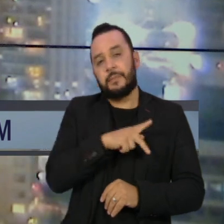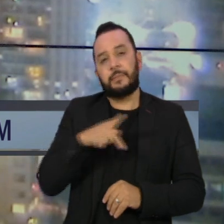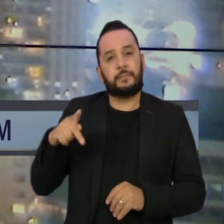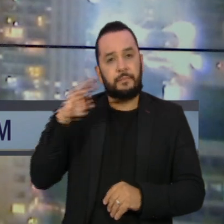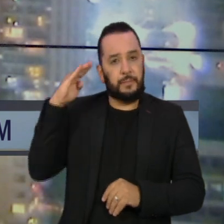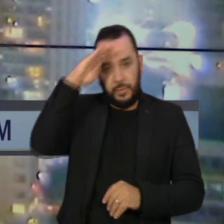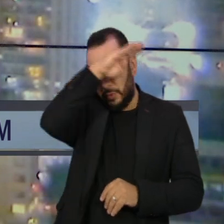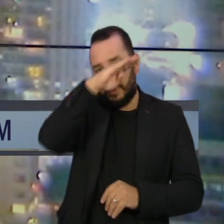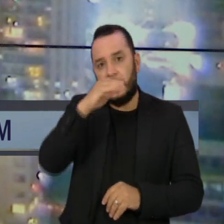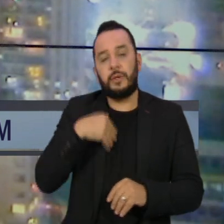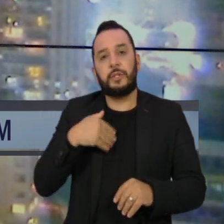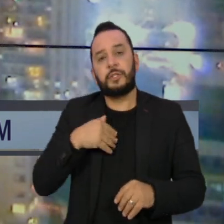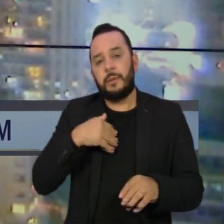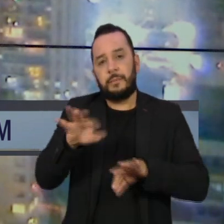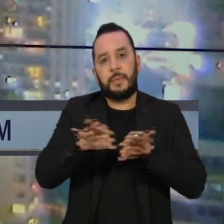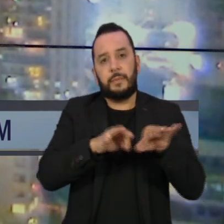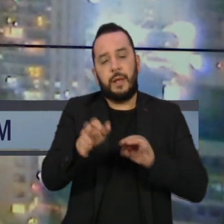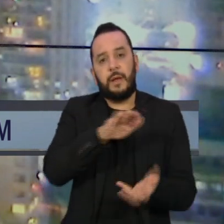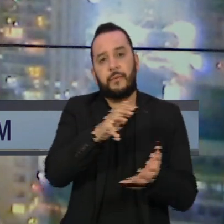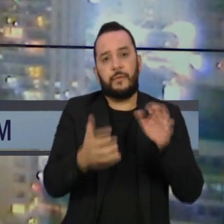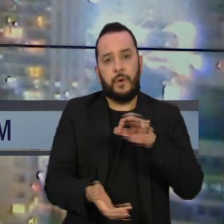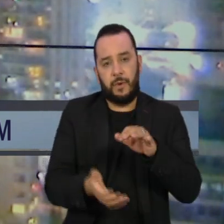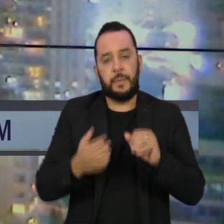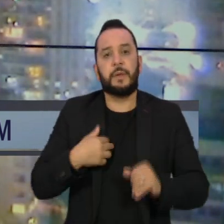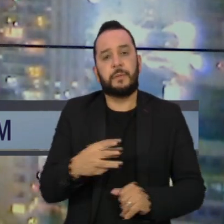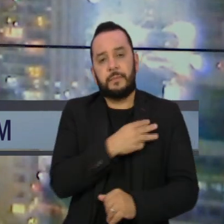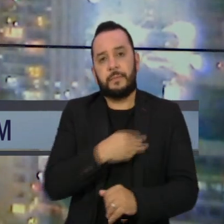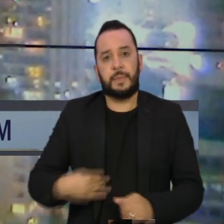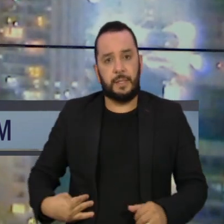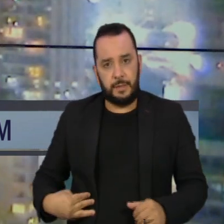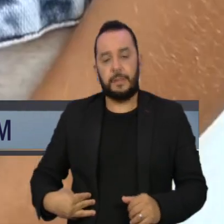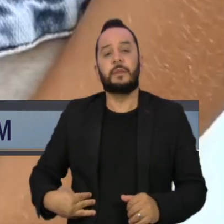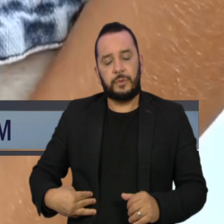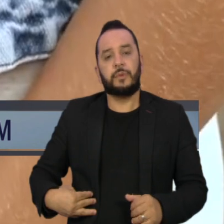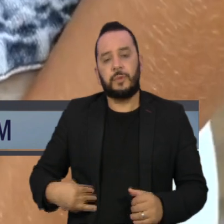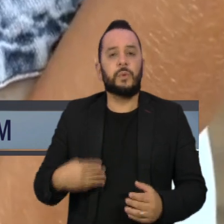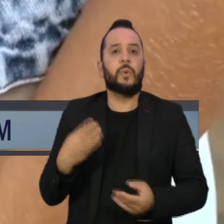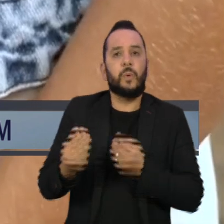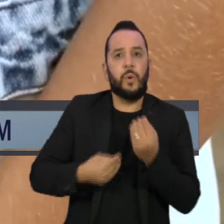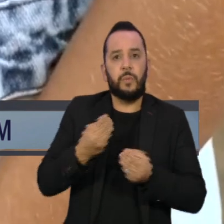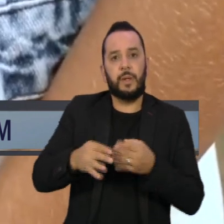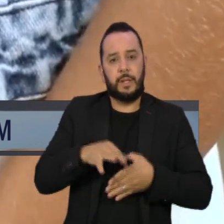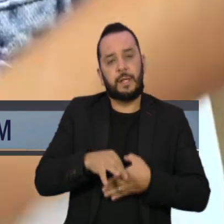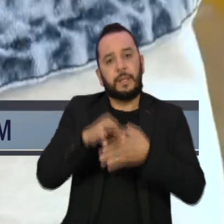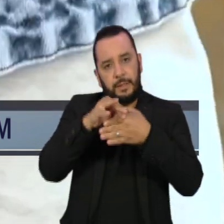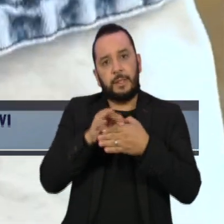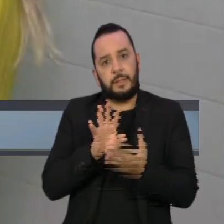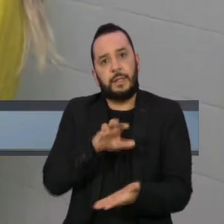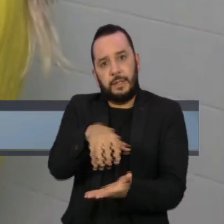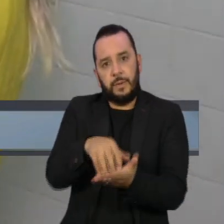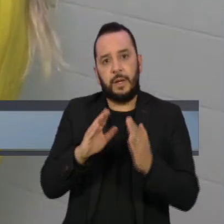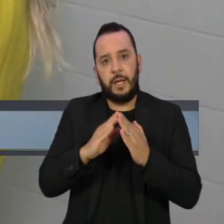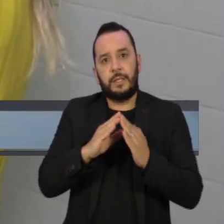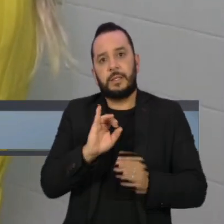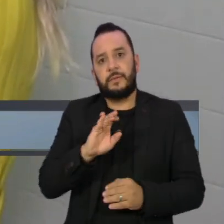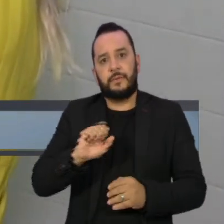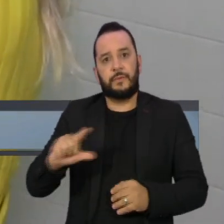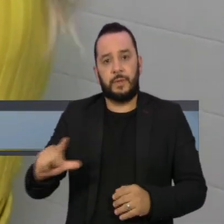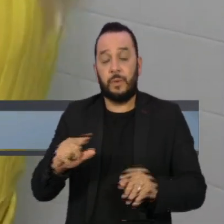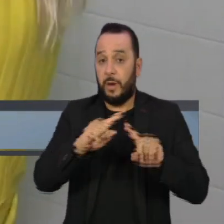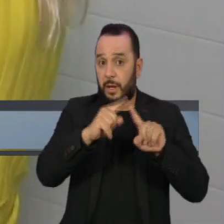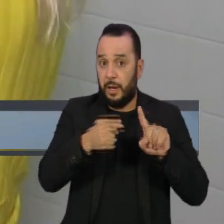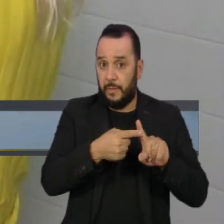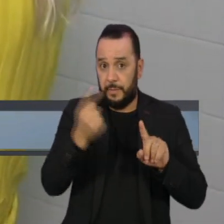prepara a reforma ministerial com o líder do Centrão na Casa Civil. Grávidas que tomaram primeira dose da AstraZeneca